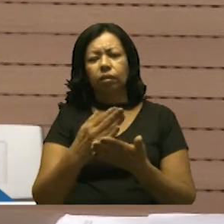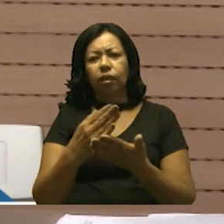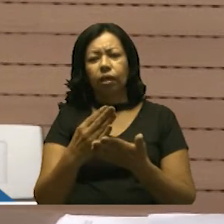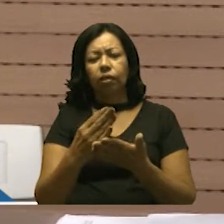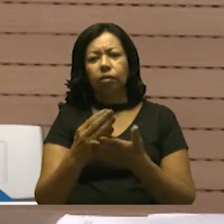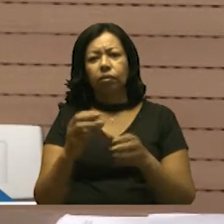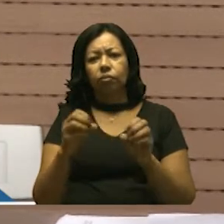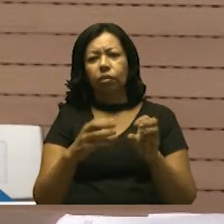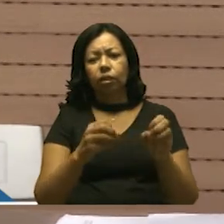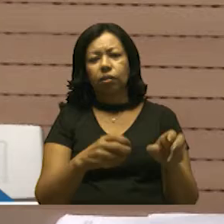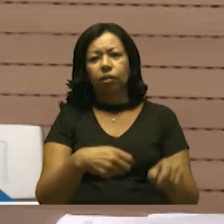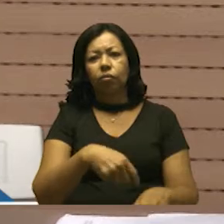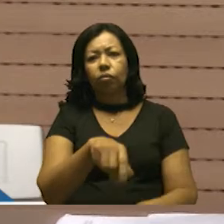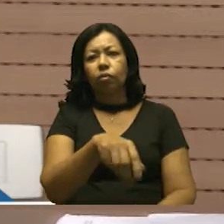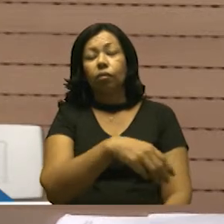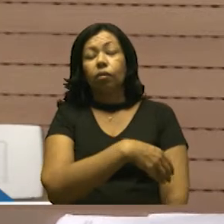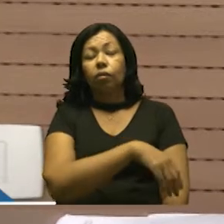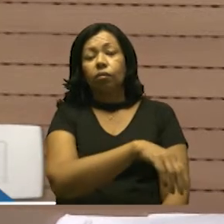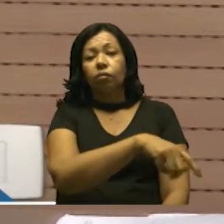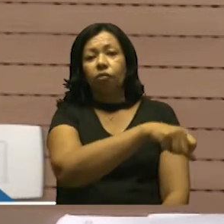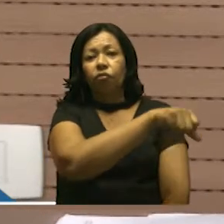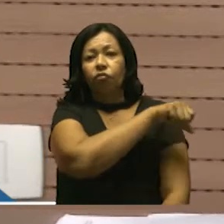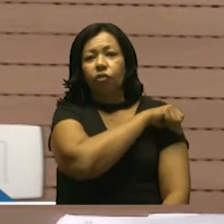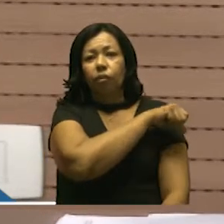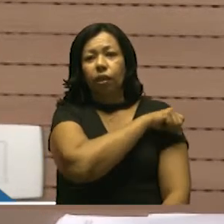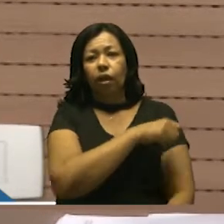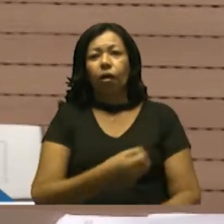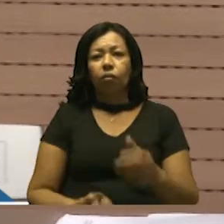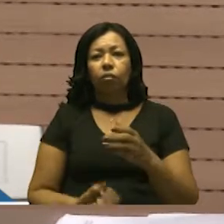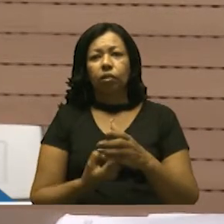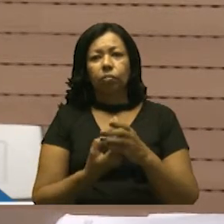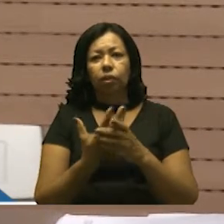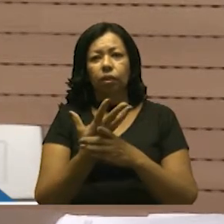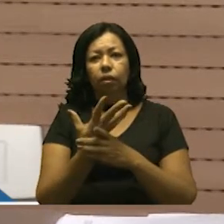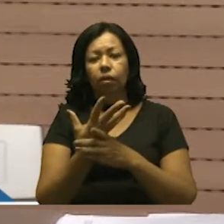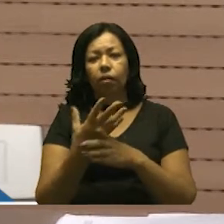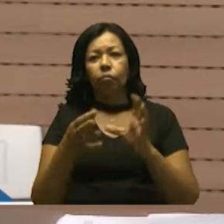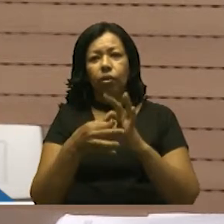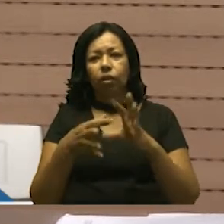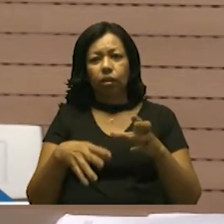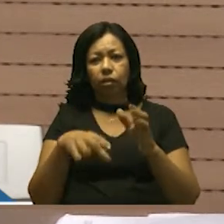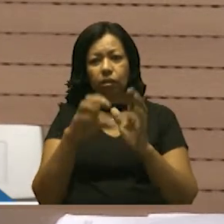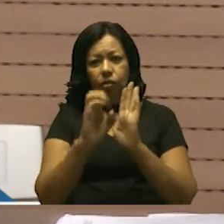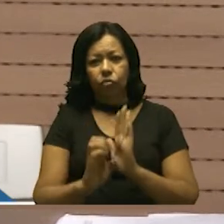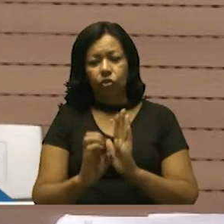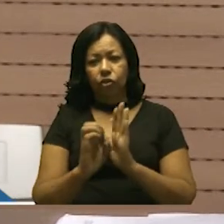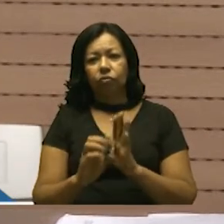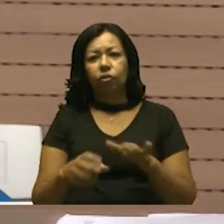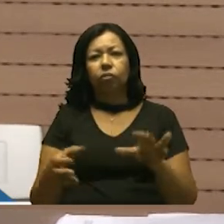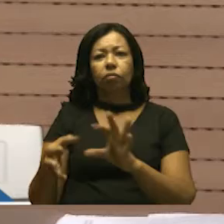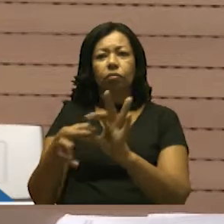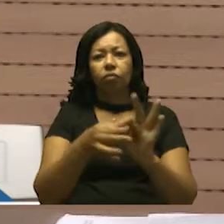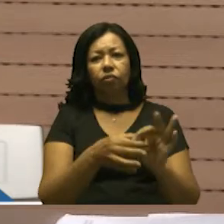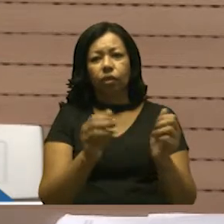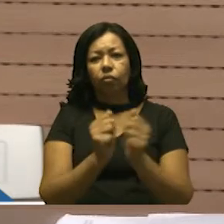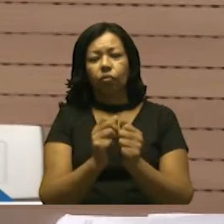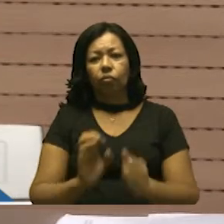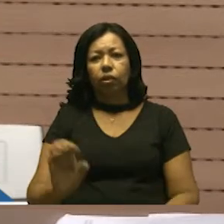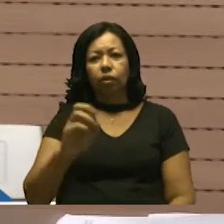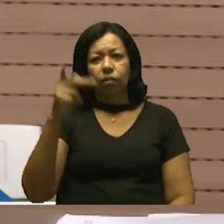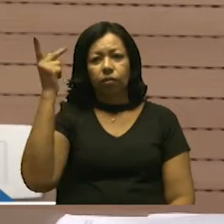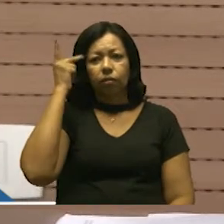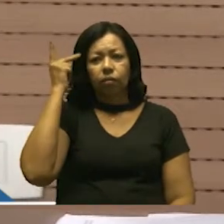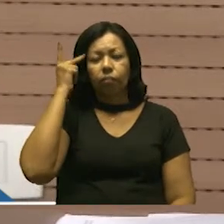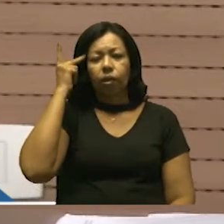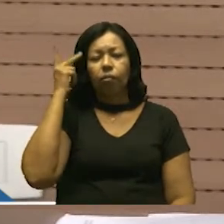A propositura consiste em autorizar o Poder Executivo a firmar convênio com o Estado de São